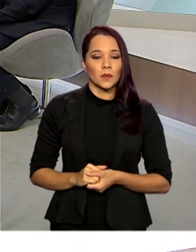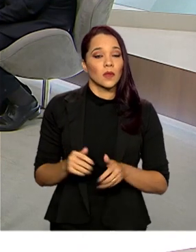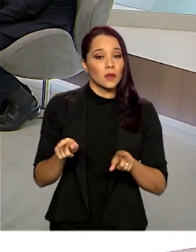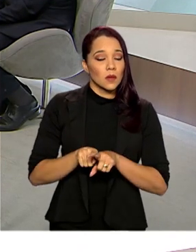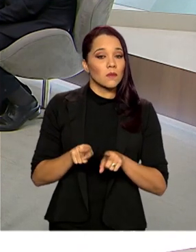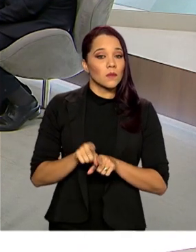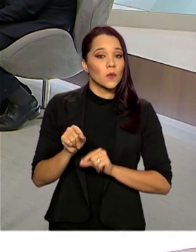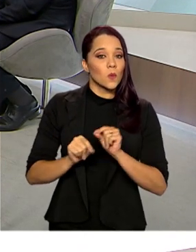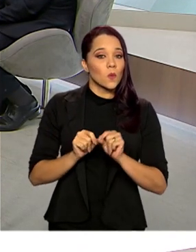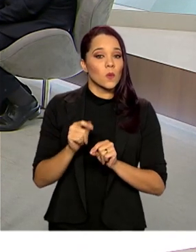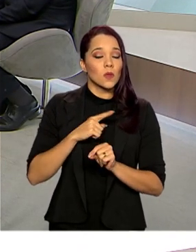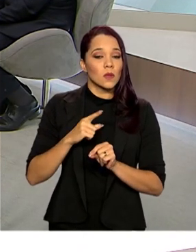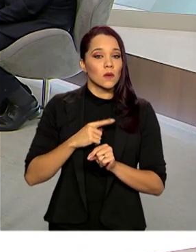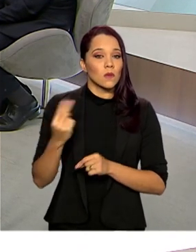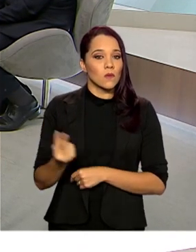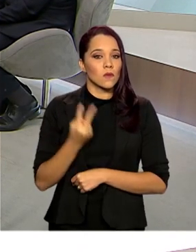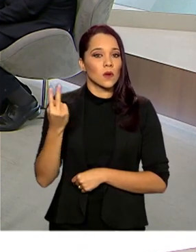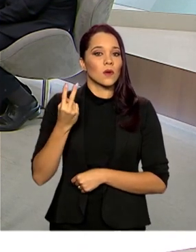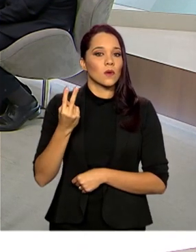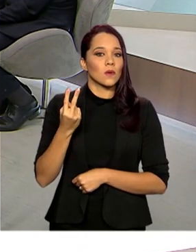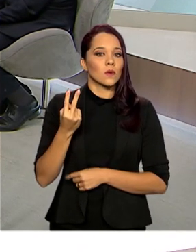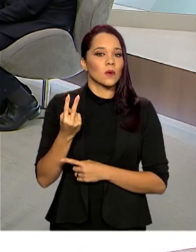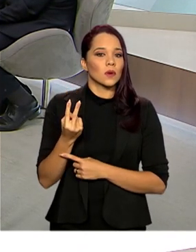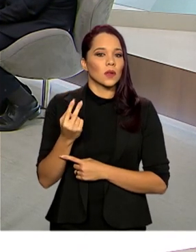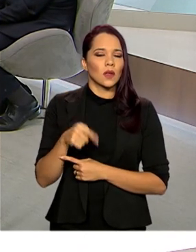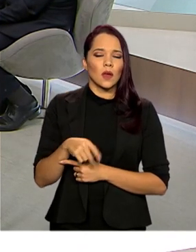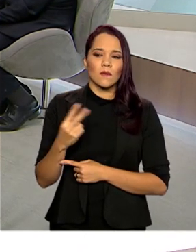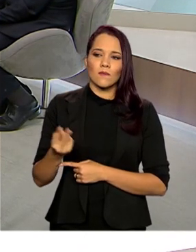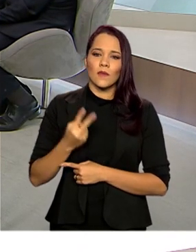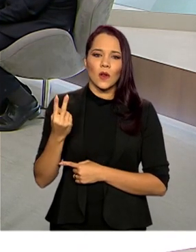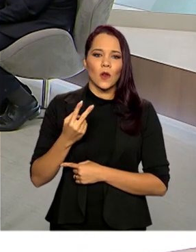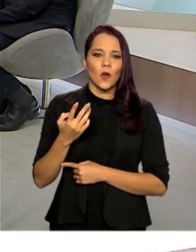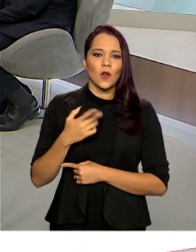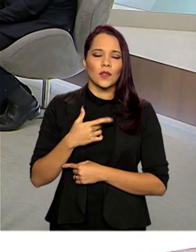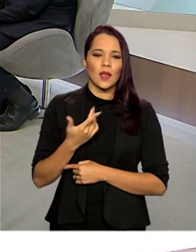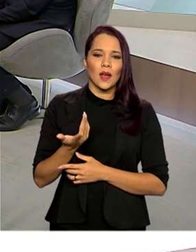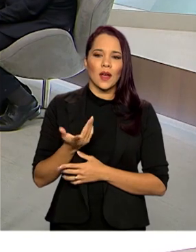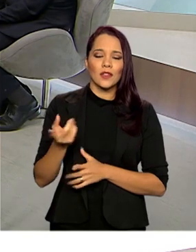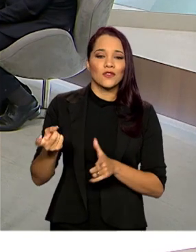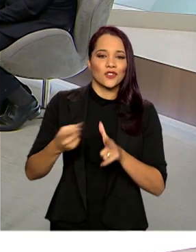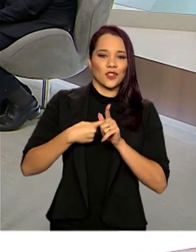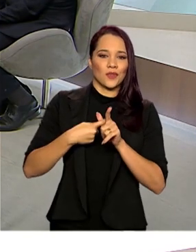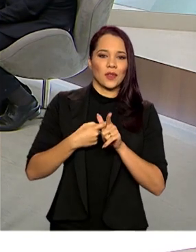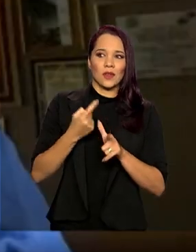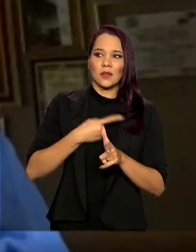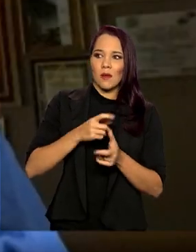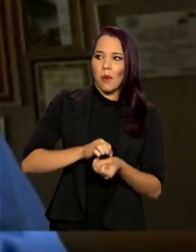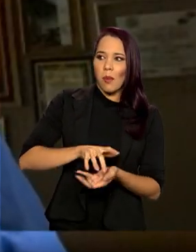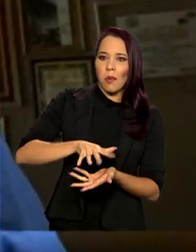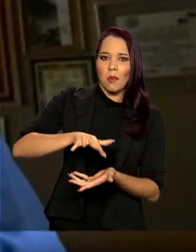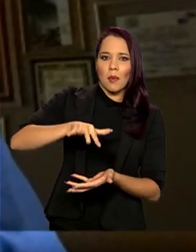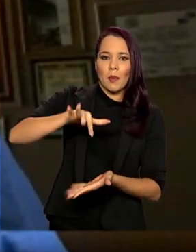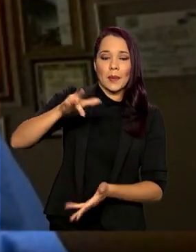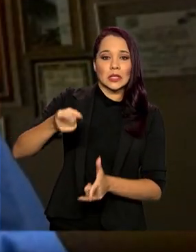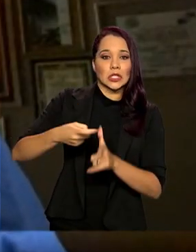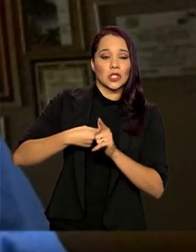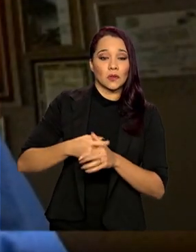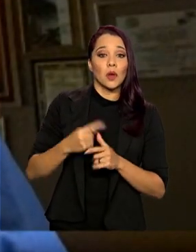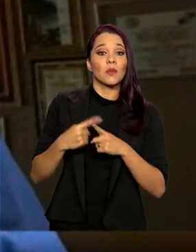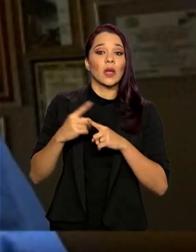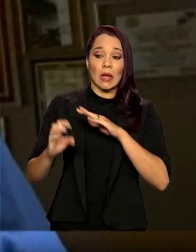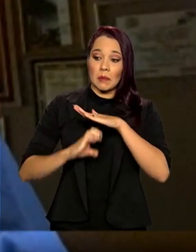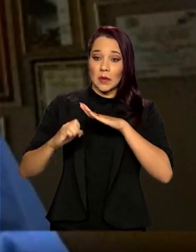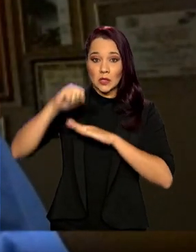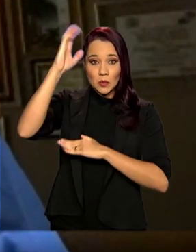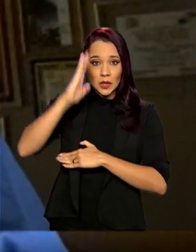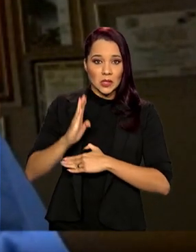Também tem o custo da dívida ativa, tem um estoque de dívida ativa, que as empresas